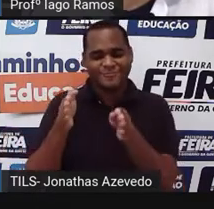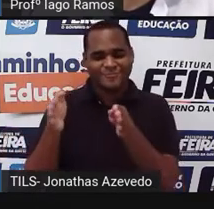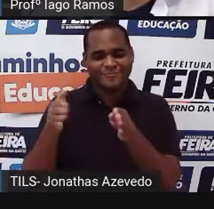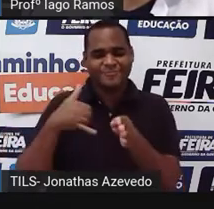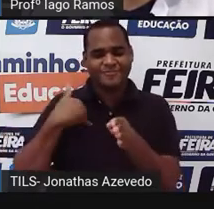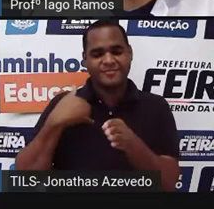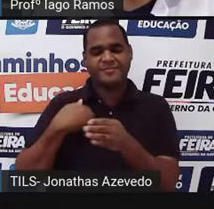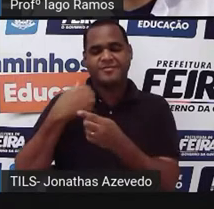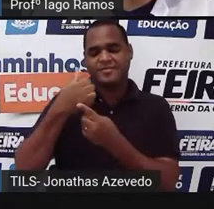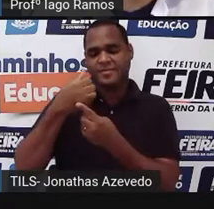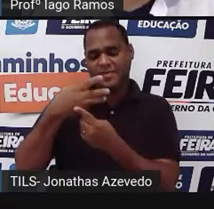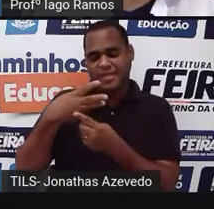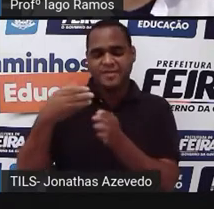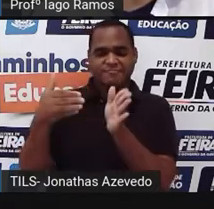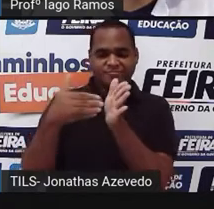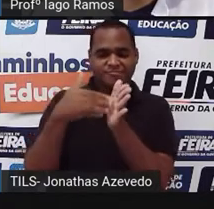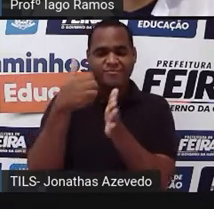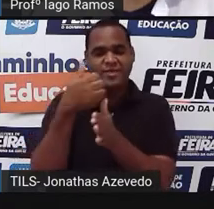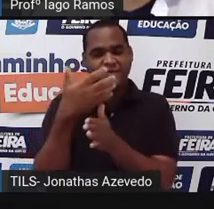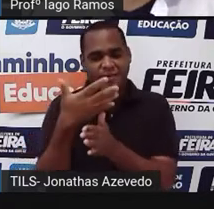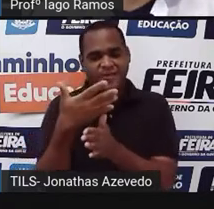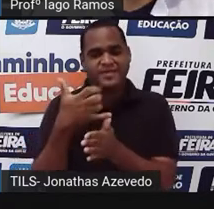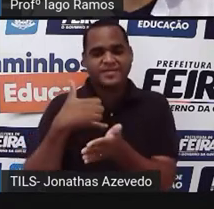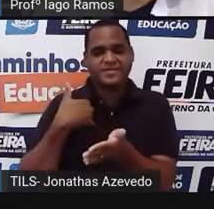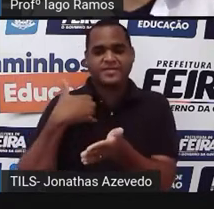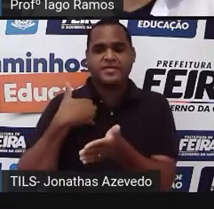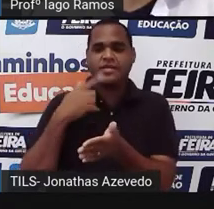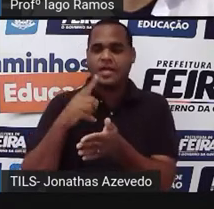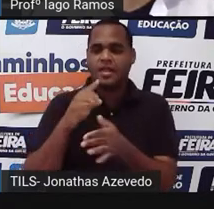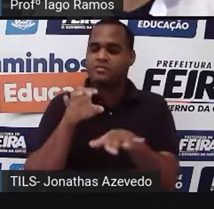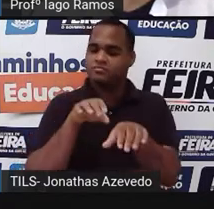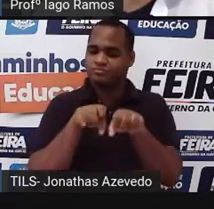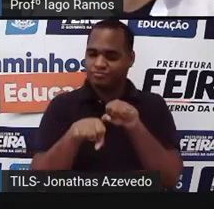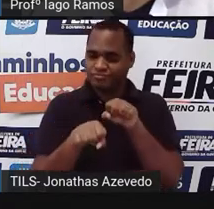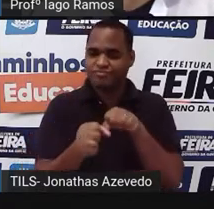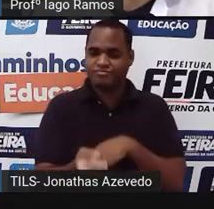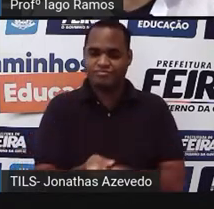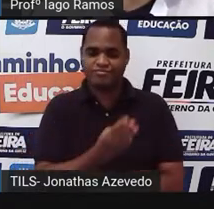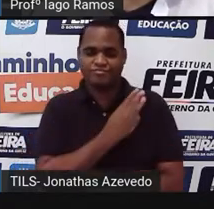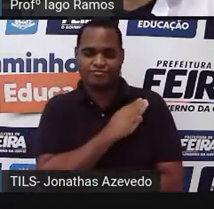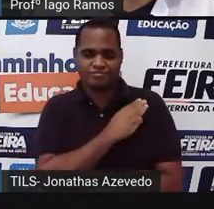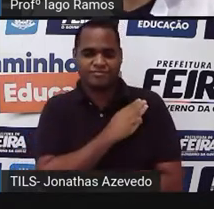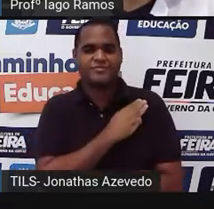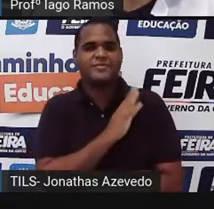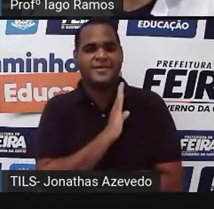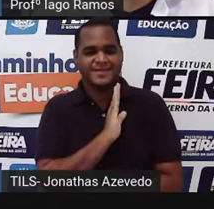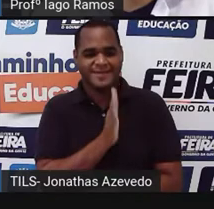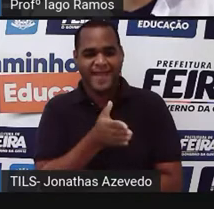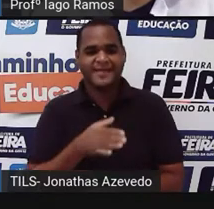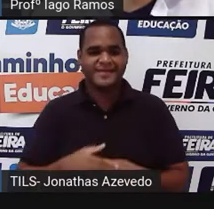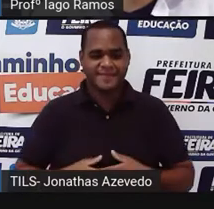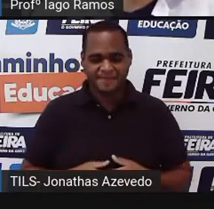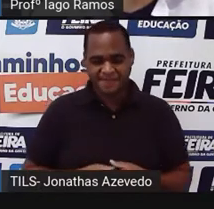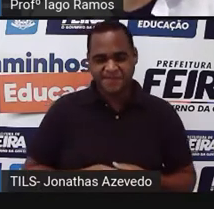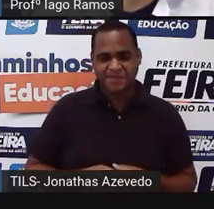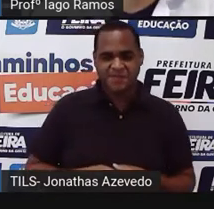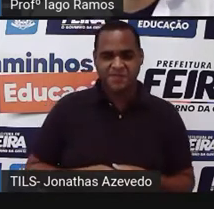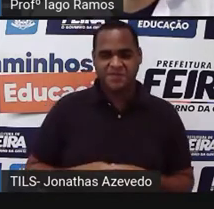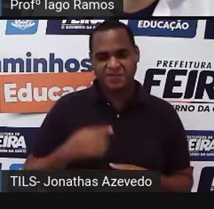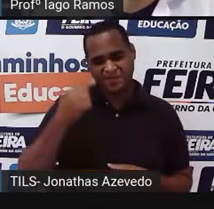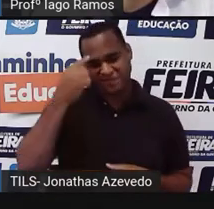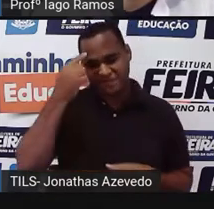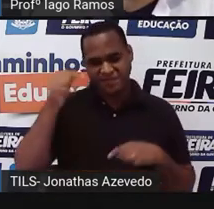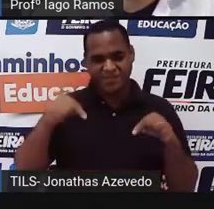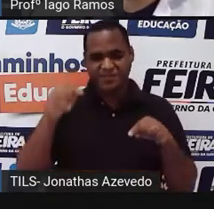a Catherine Johnson, ela já cursava o ensino médio, tá? O que corresponde ao ensino médio para nós aqui no